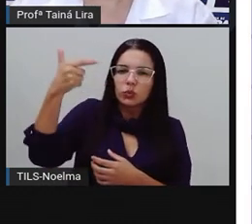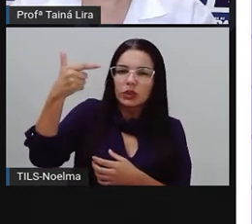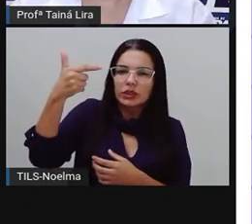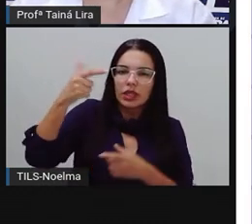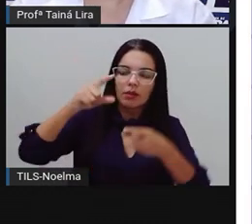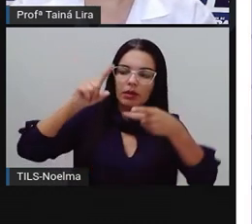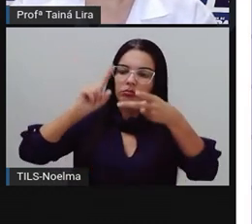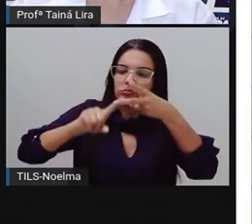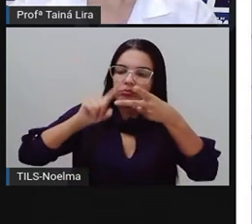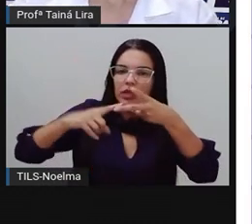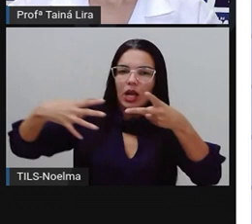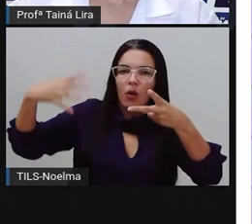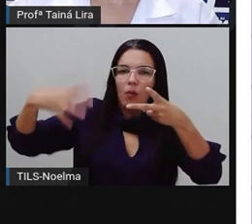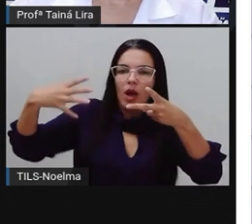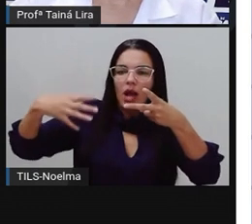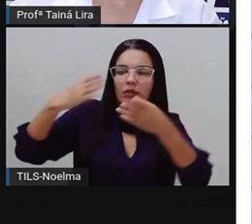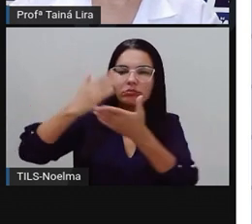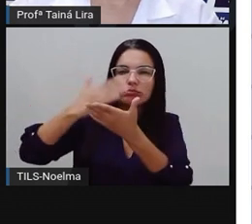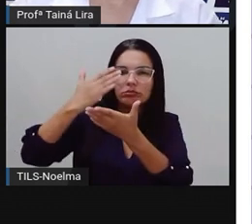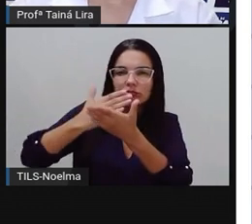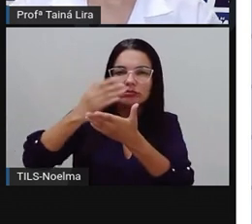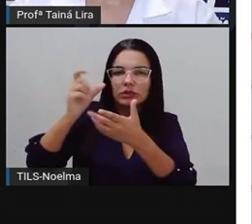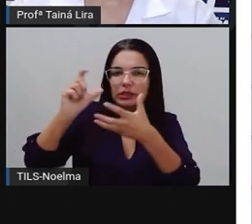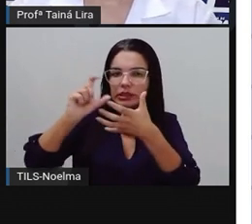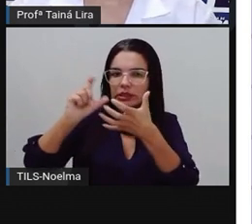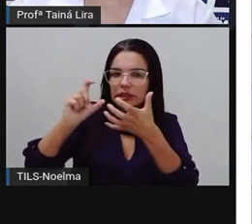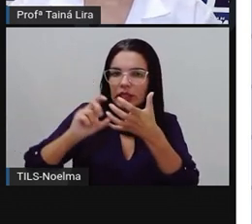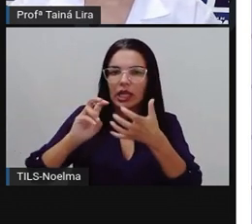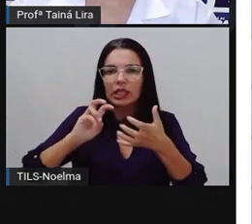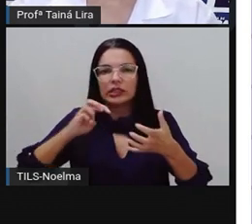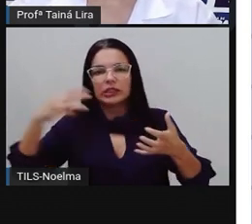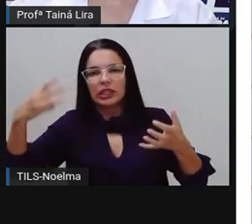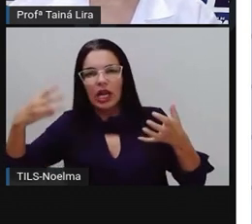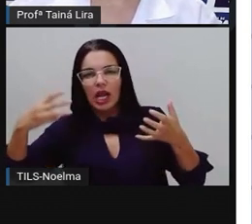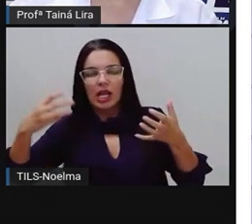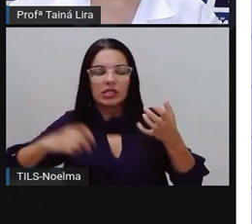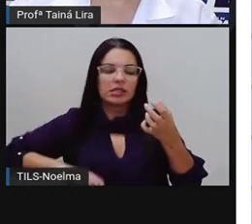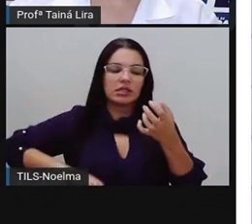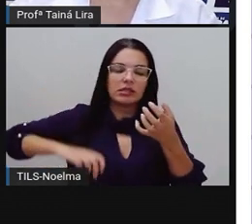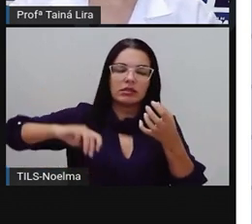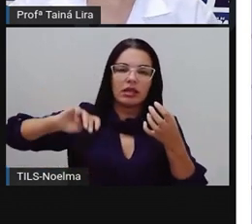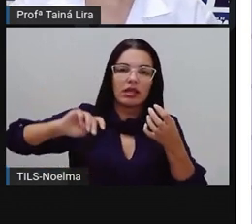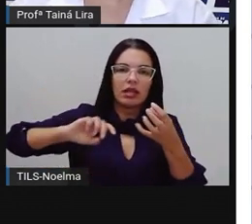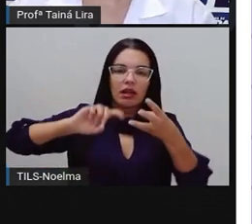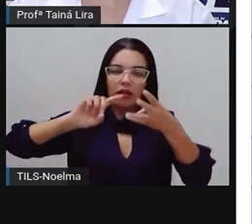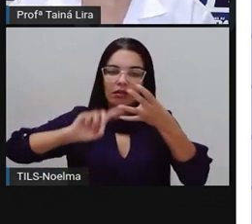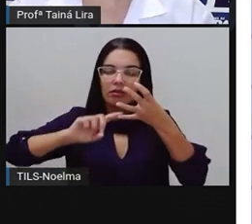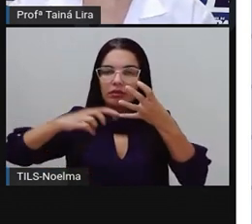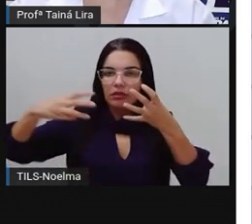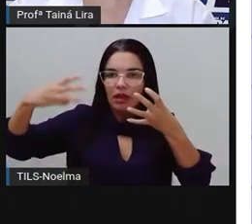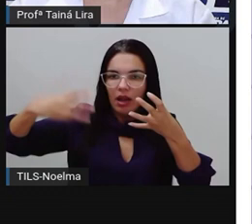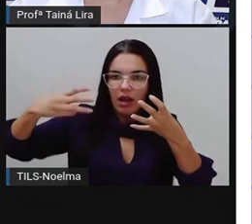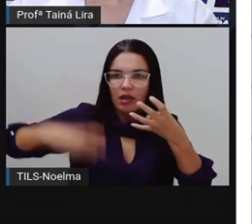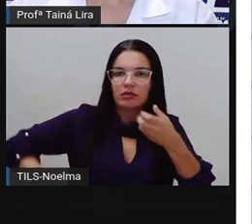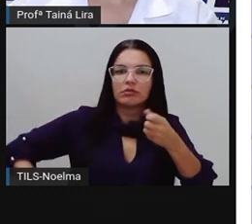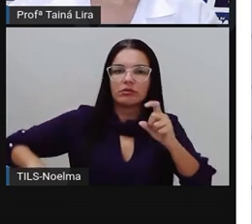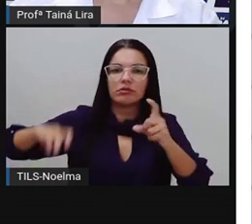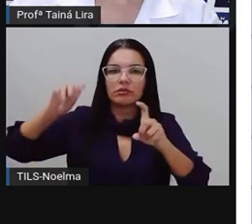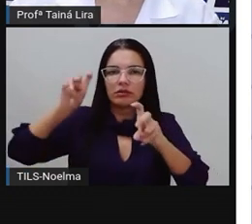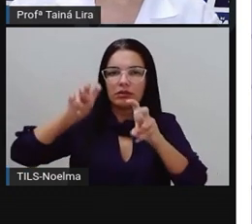quatro sílabas, cavalo, três sílabas, eterno, três sílabas,